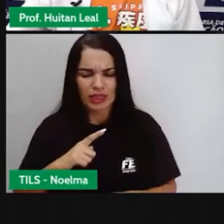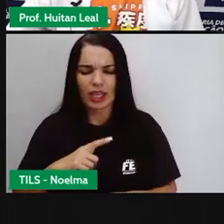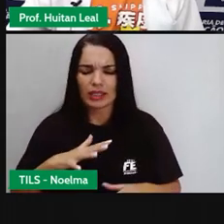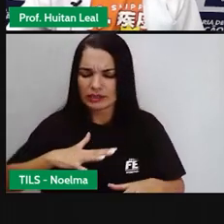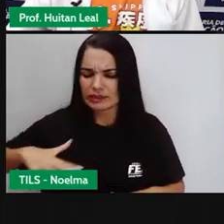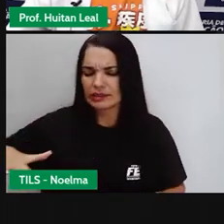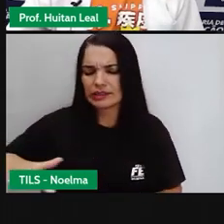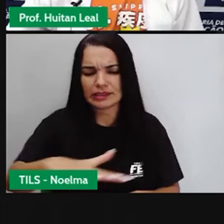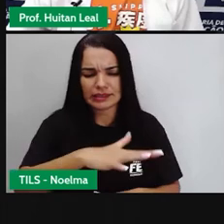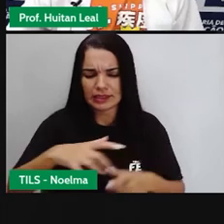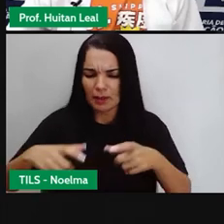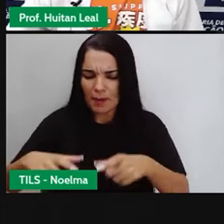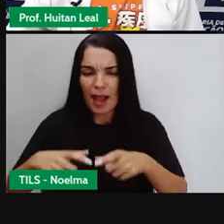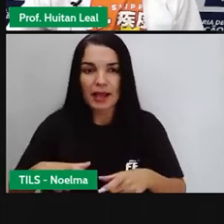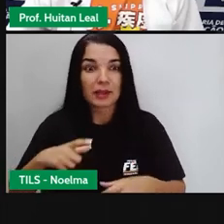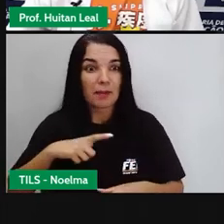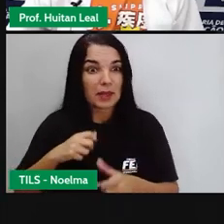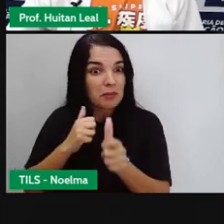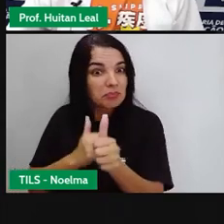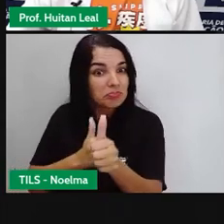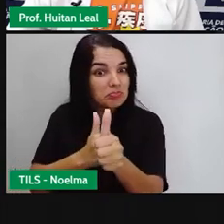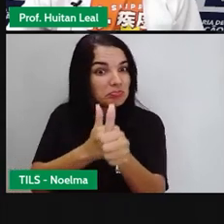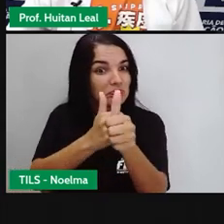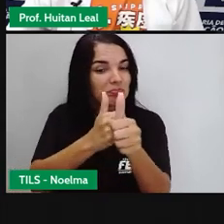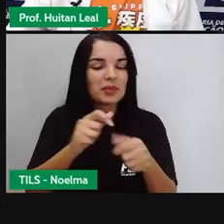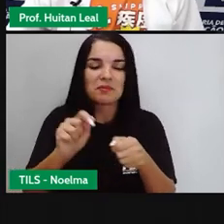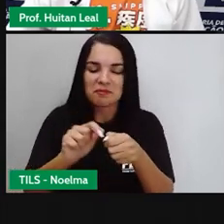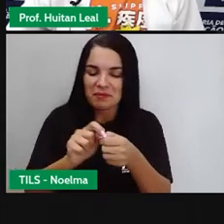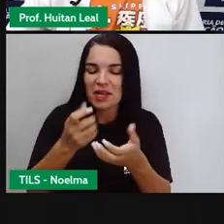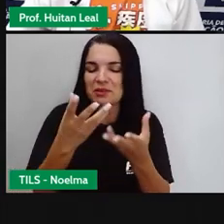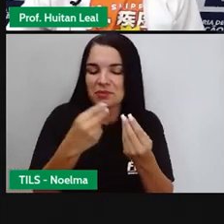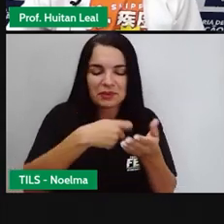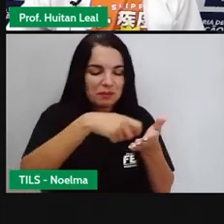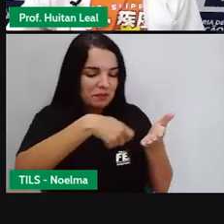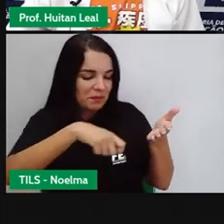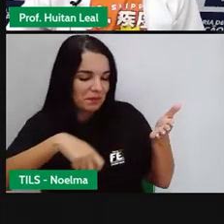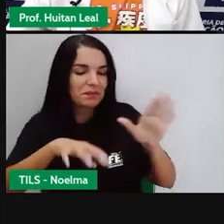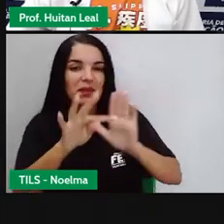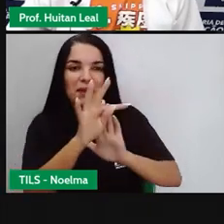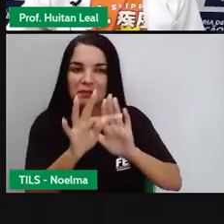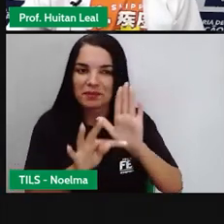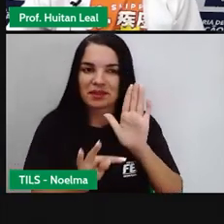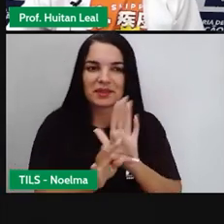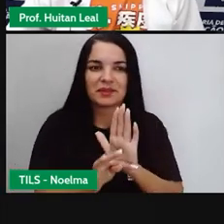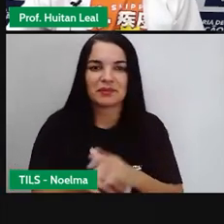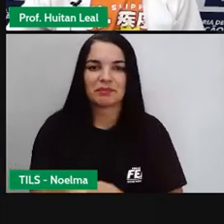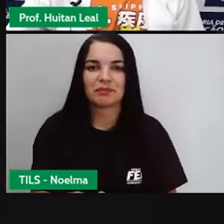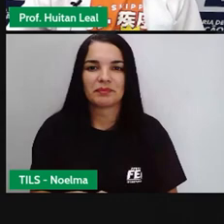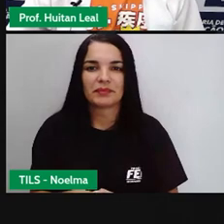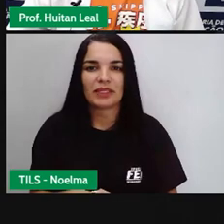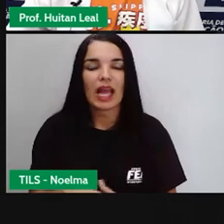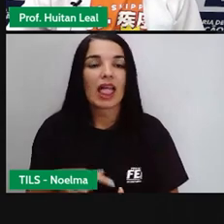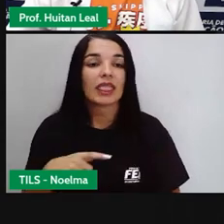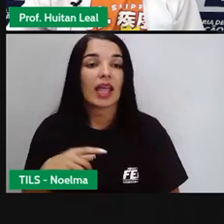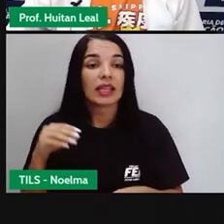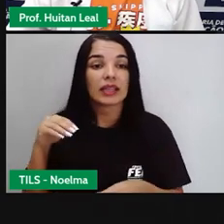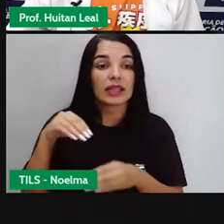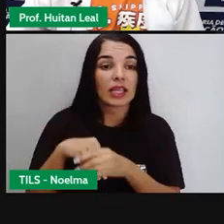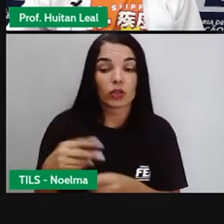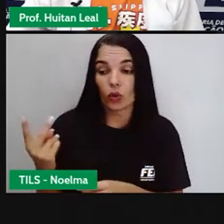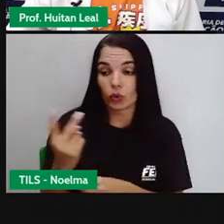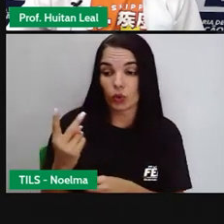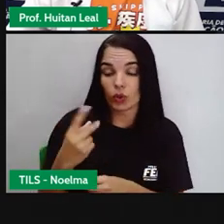leitores que os seguem e produzem muito. Dentre esses escritores, eu escolhi dois, para